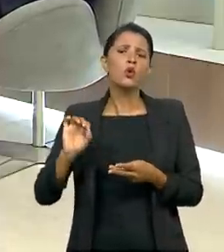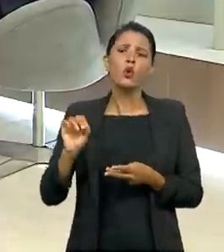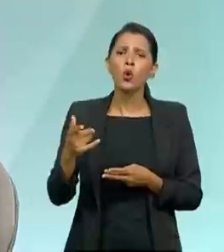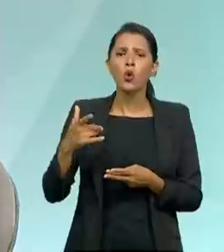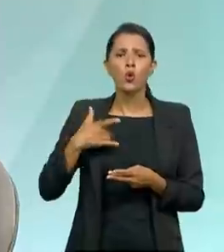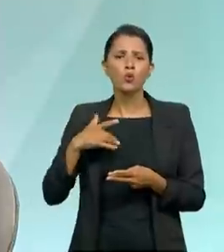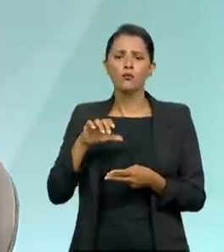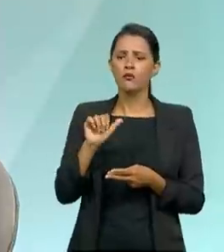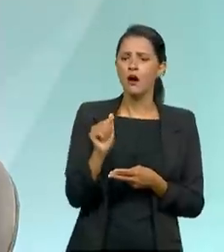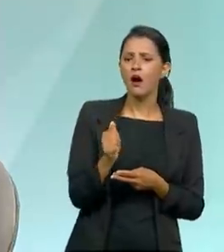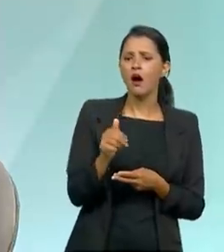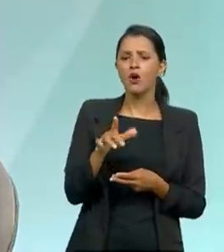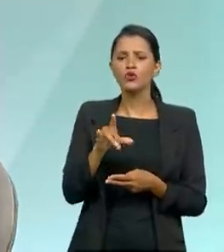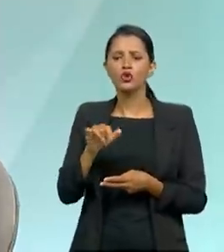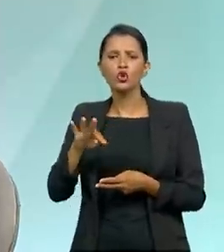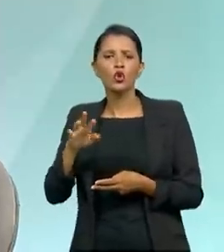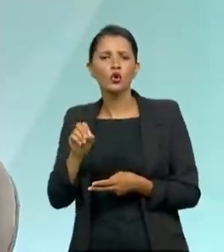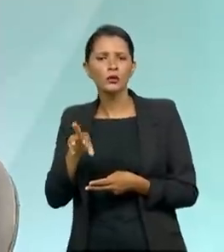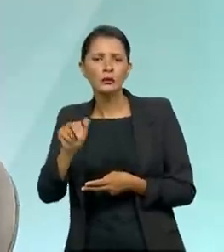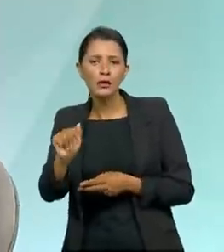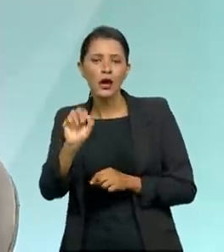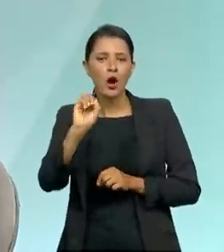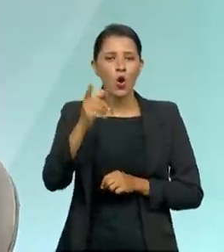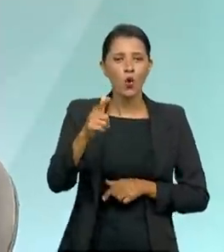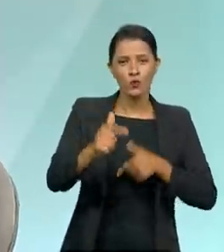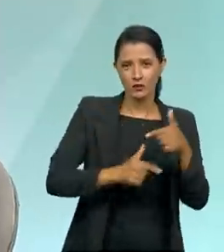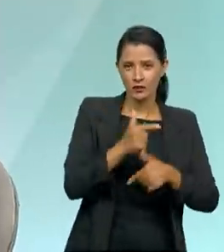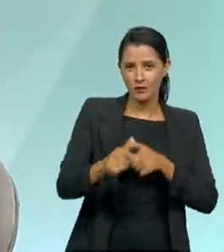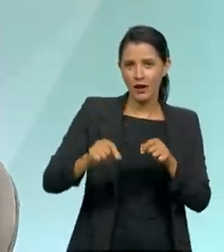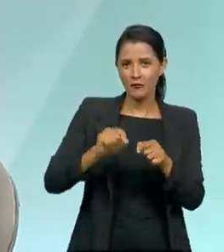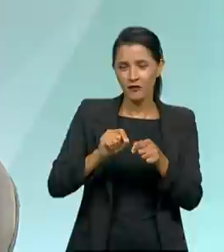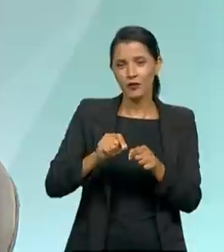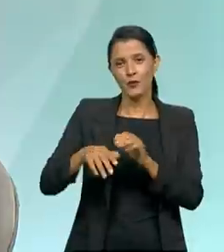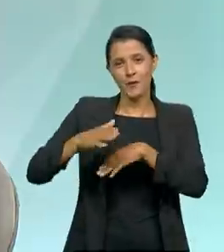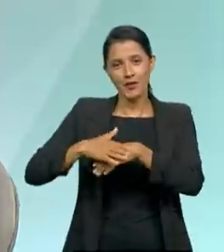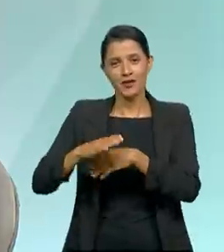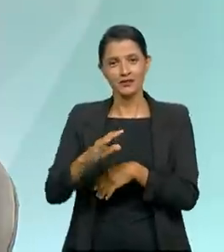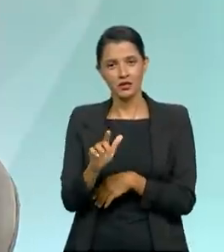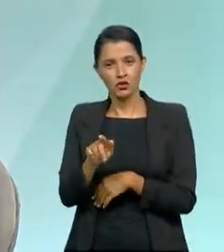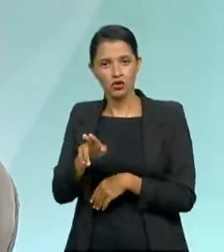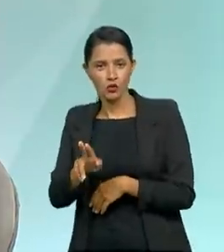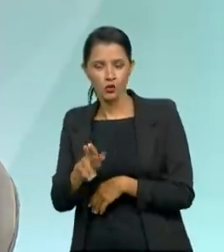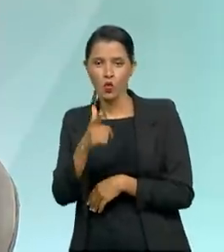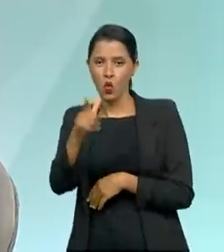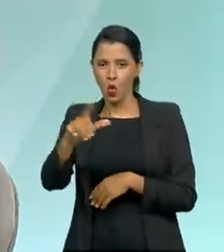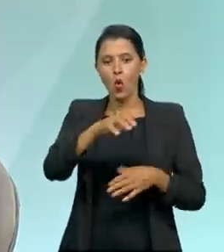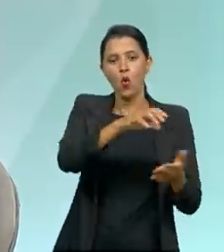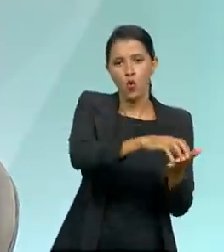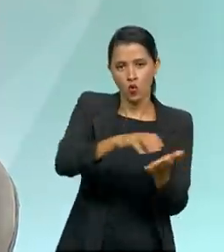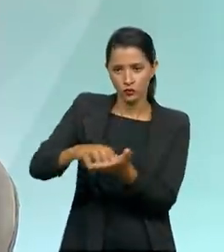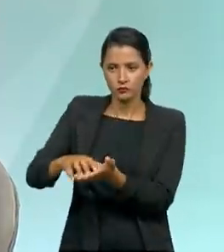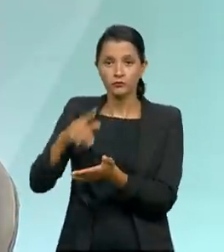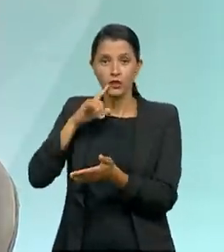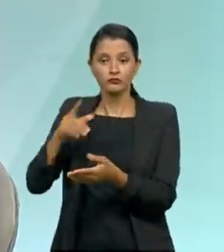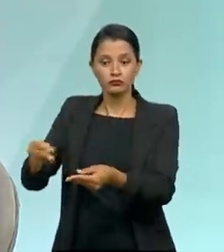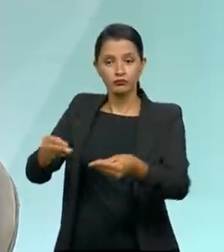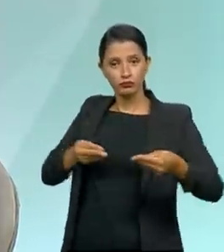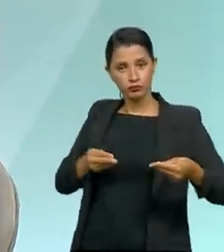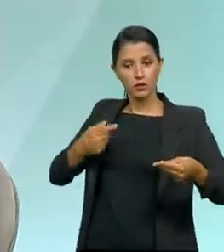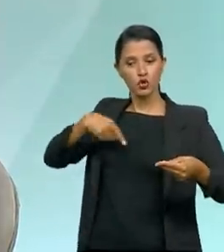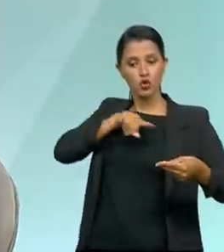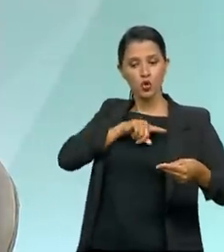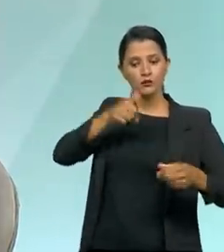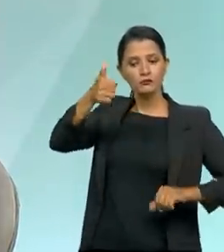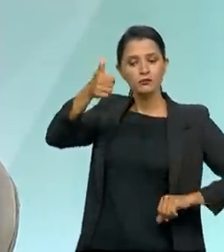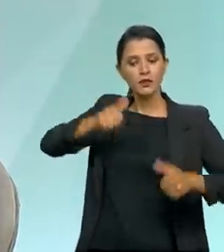de auditorias e de trabalhos realizados pela CGU ou por outros órgãos. Então, chegando isso à nossa mão, a gente faz uma